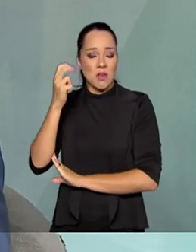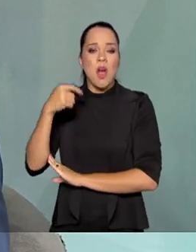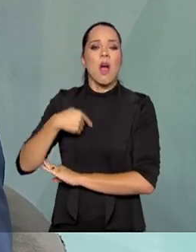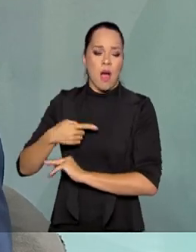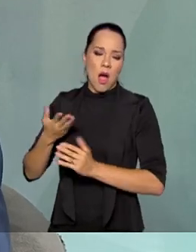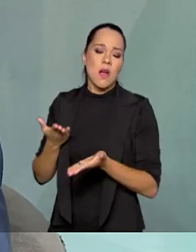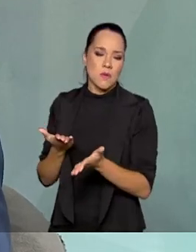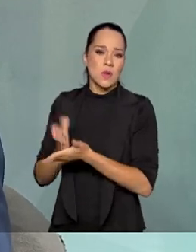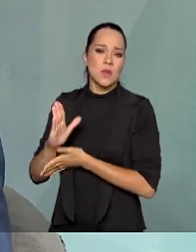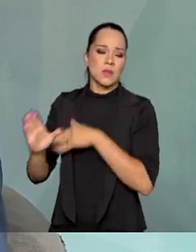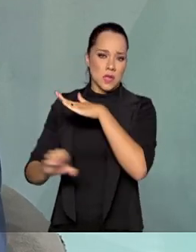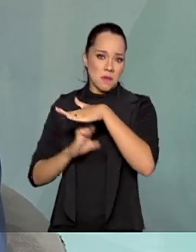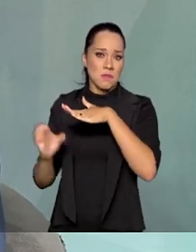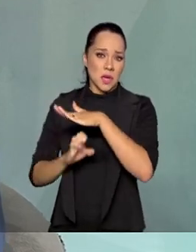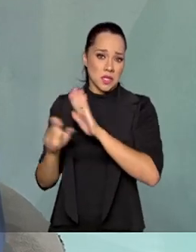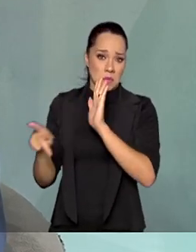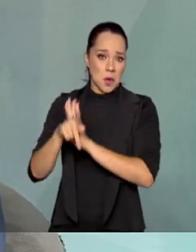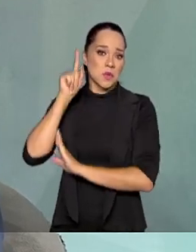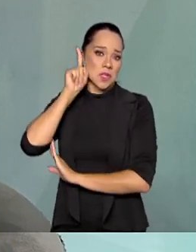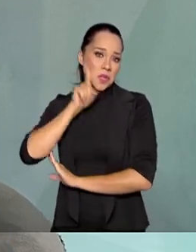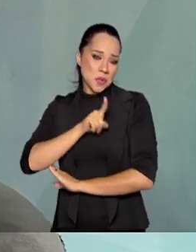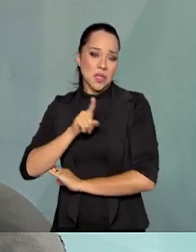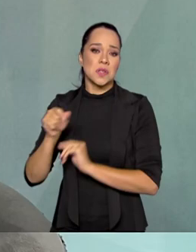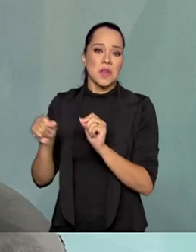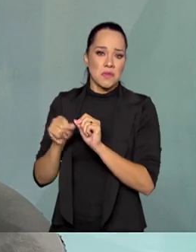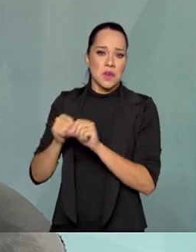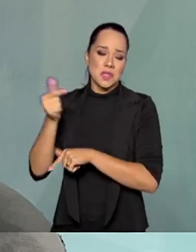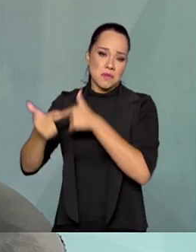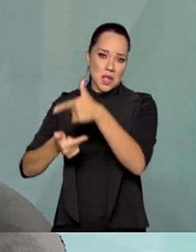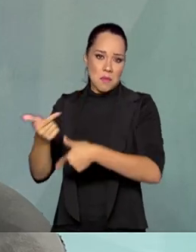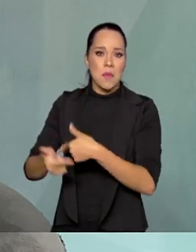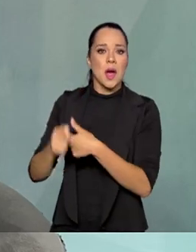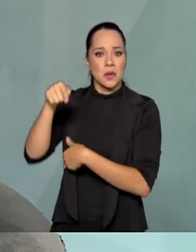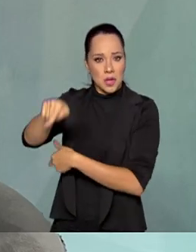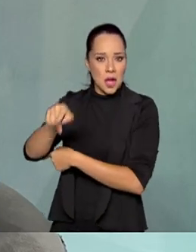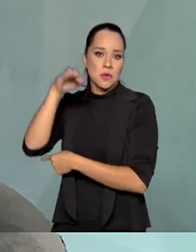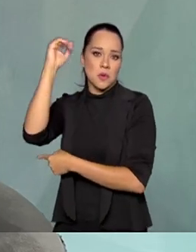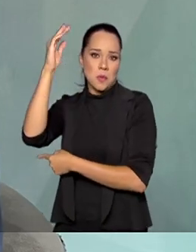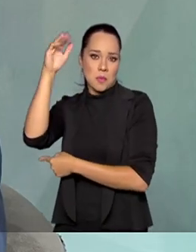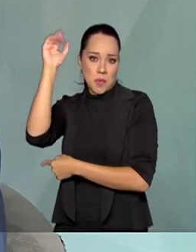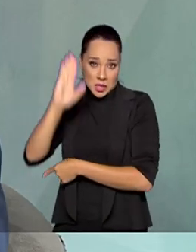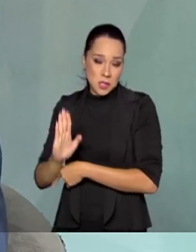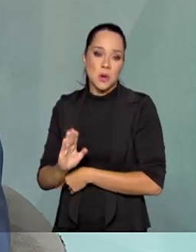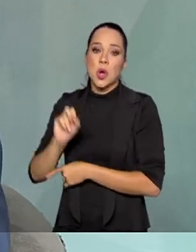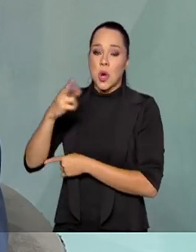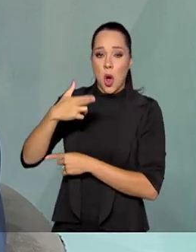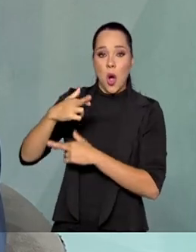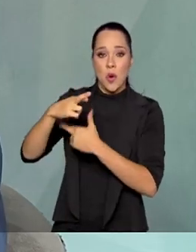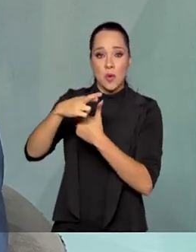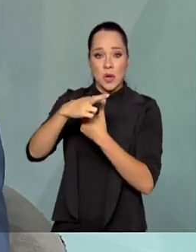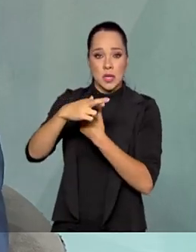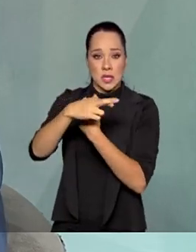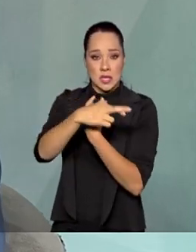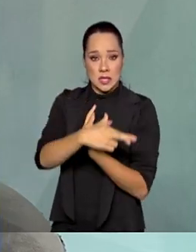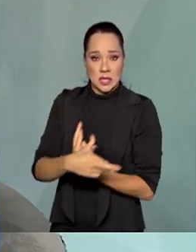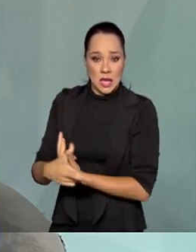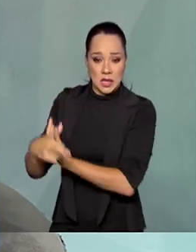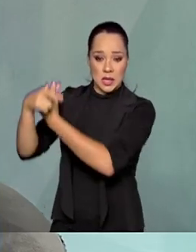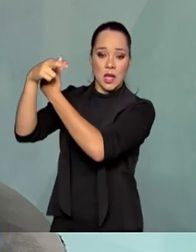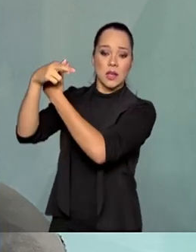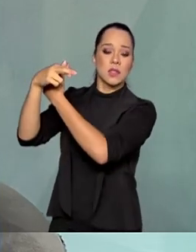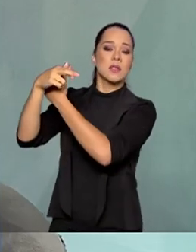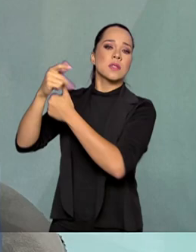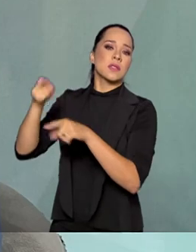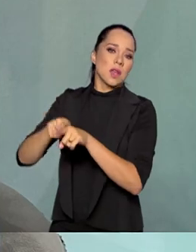autorizo que empresas americanas façam operações lá no Brasil ou que satélites que contenham componentes americanos sejam